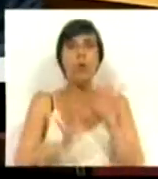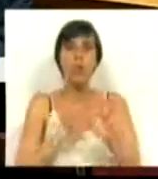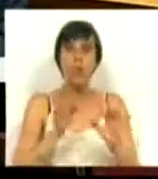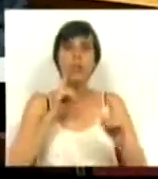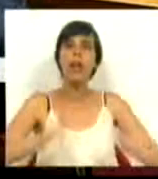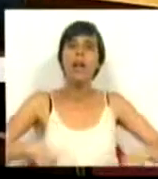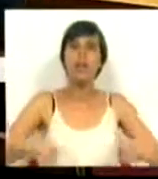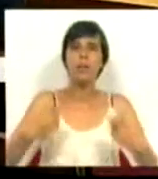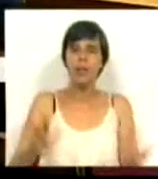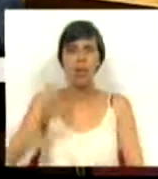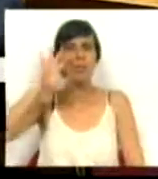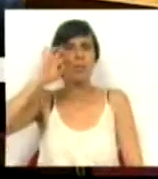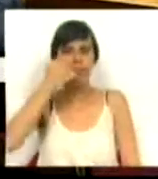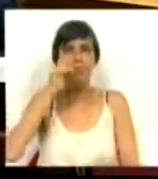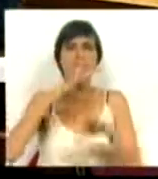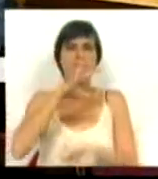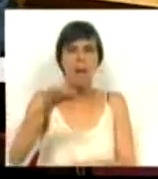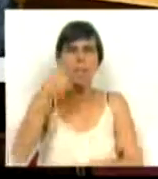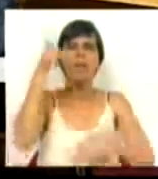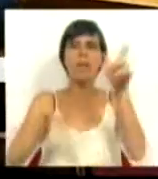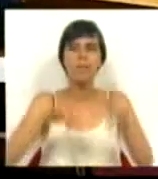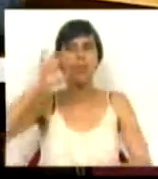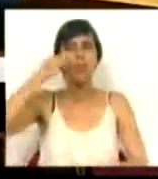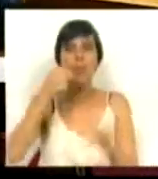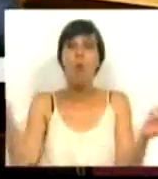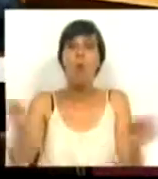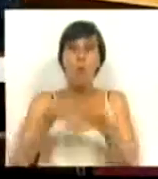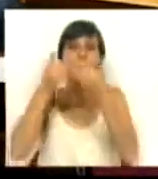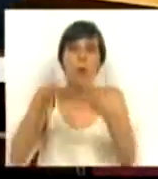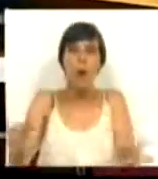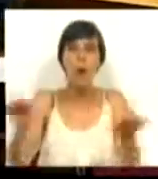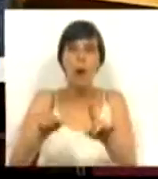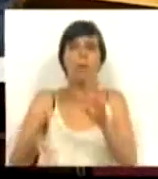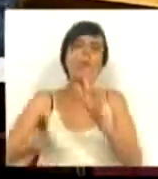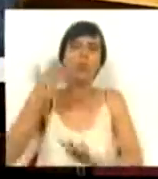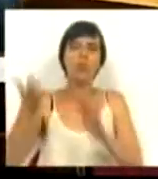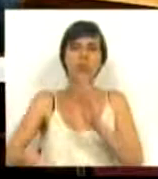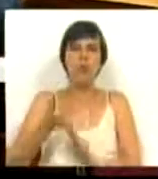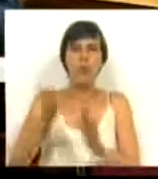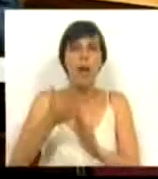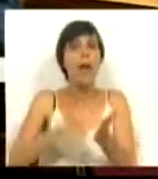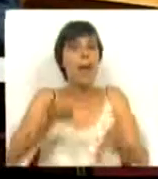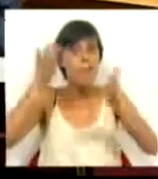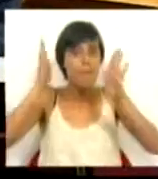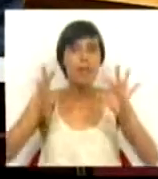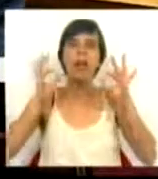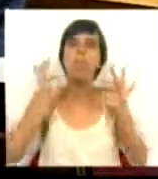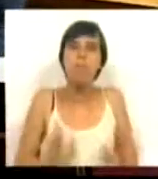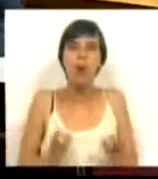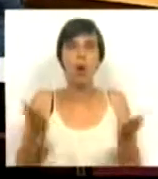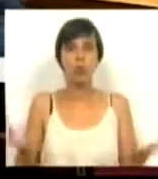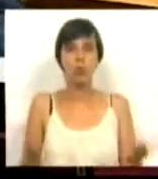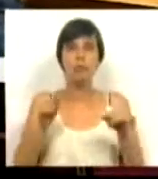de reabilitação, que estão a ser prejudicados, famílias e pessoas, pela não abertura de um equipamento que é urgente, que é necessário e que está pronto.